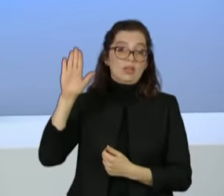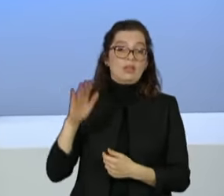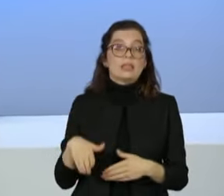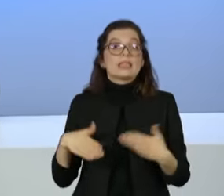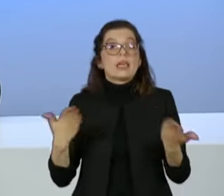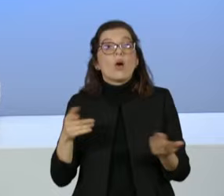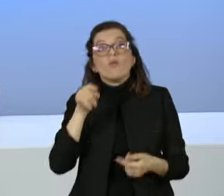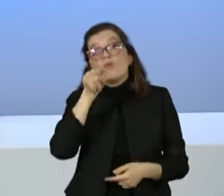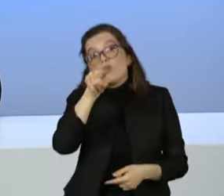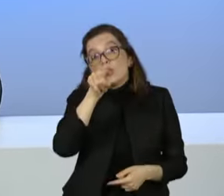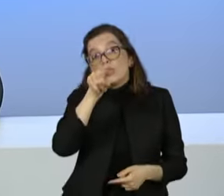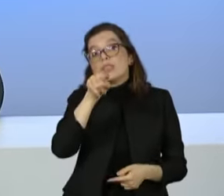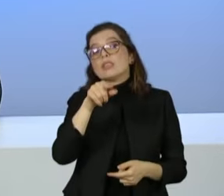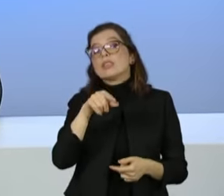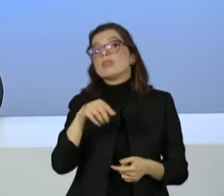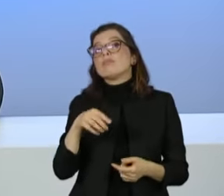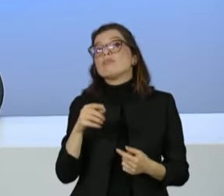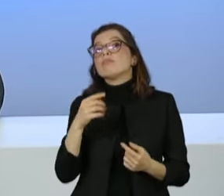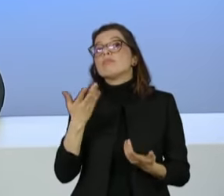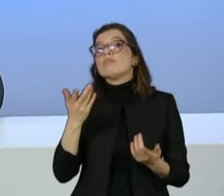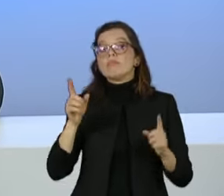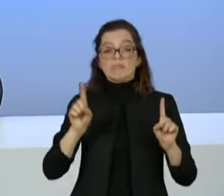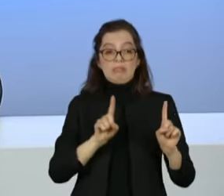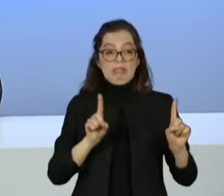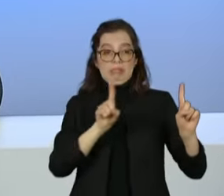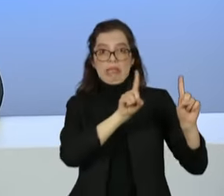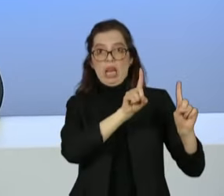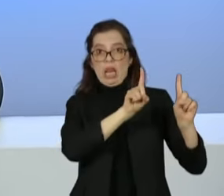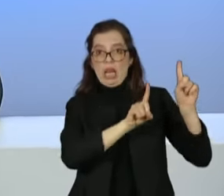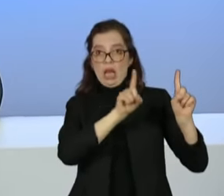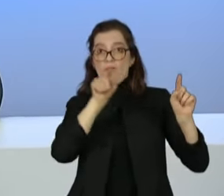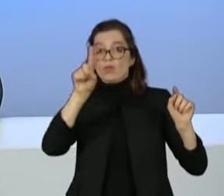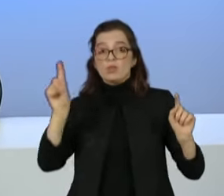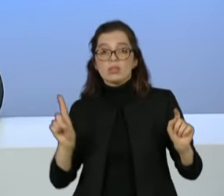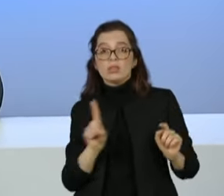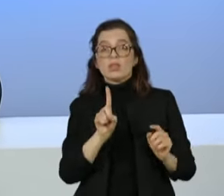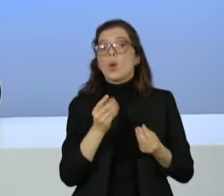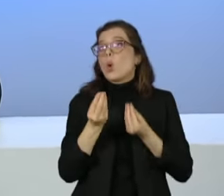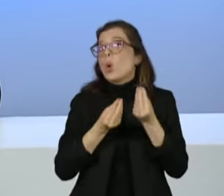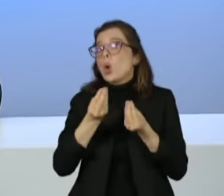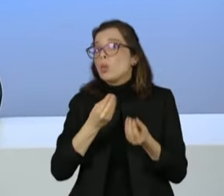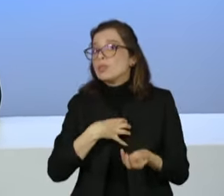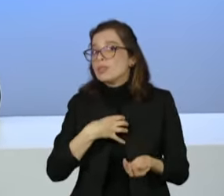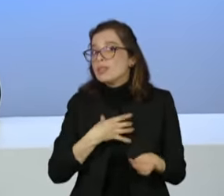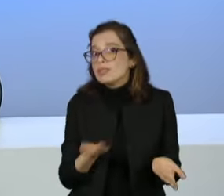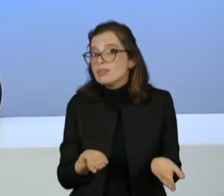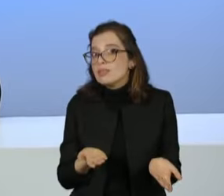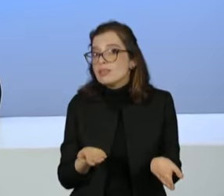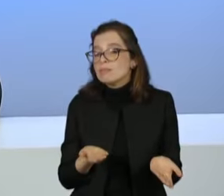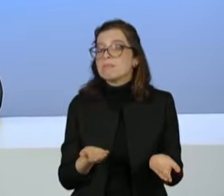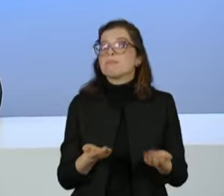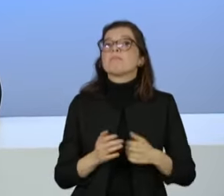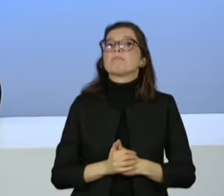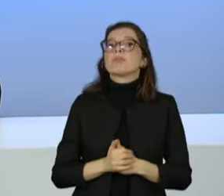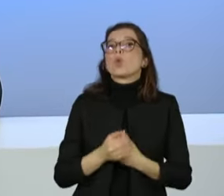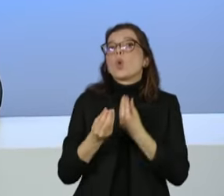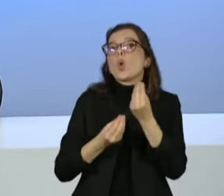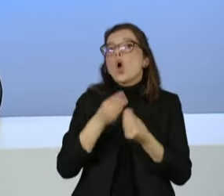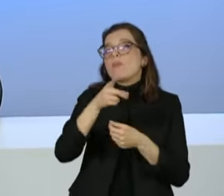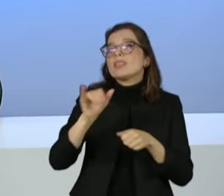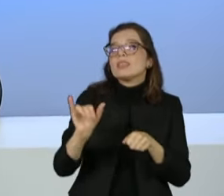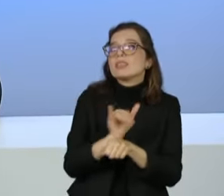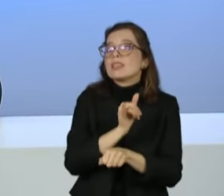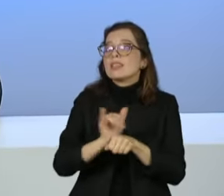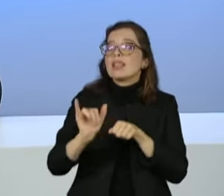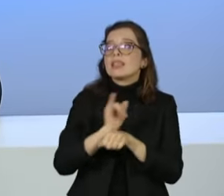seu programa e nas suas articulações de estratégia digital. Qual será a sua estratégia digital?